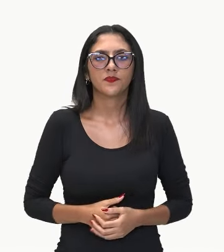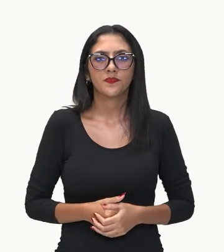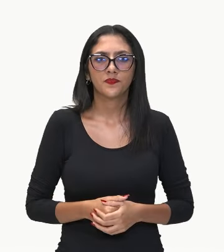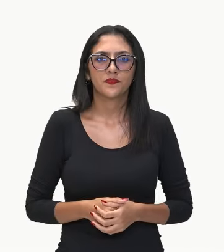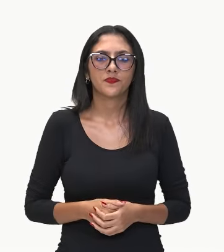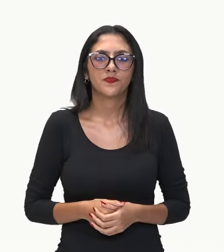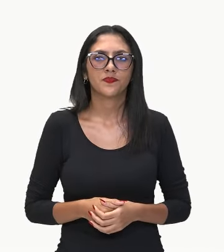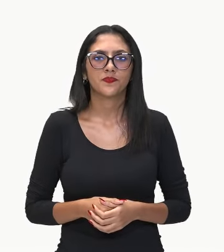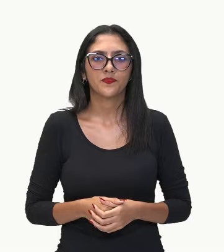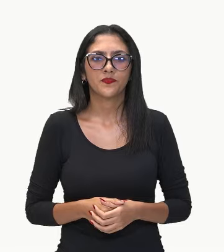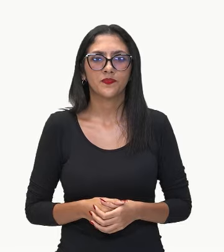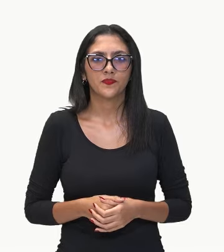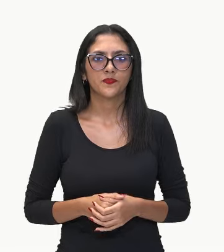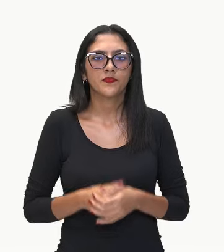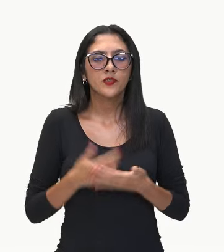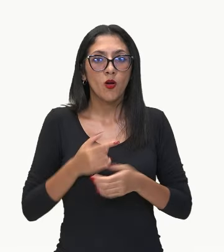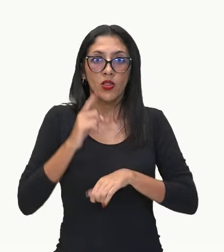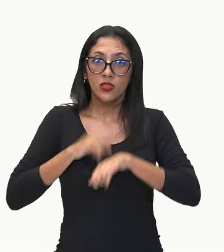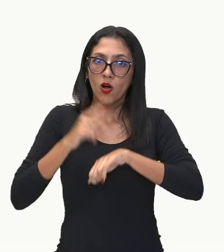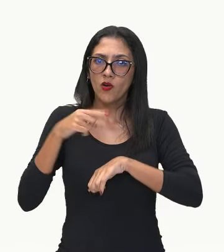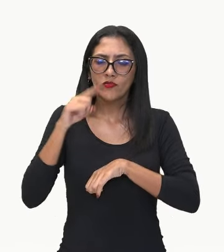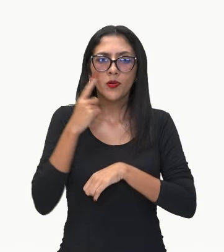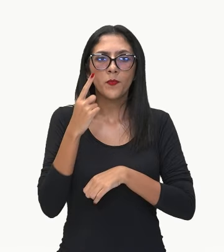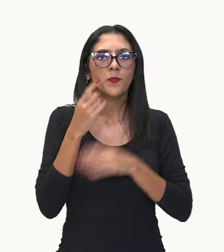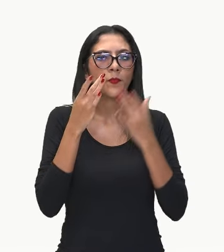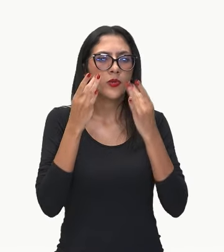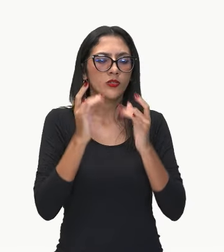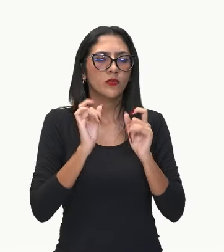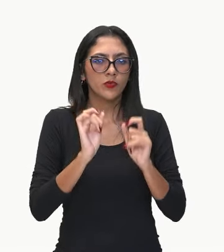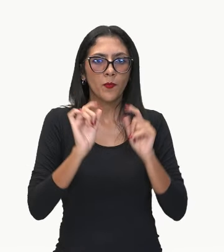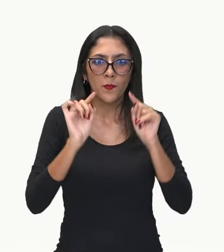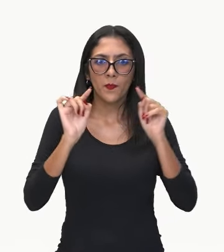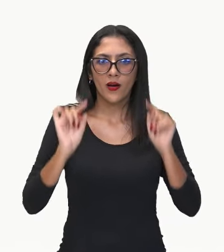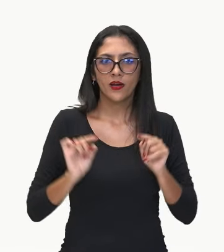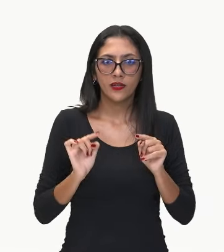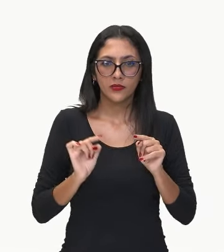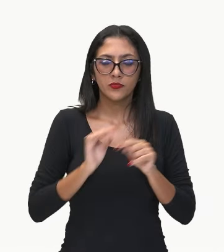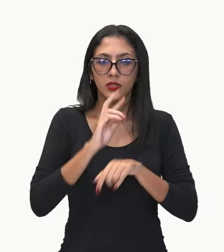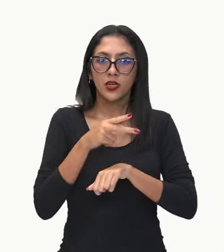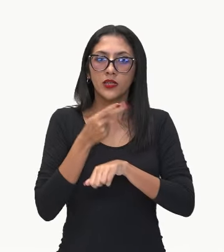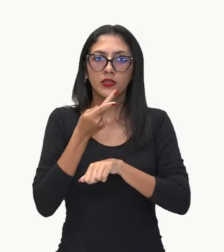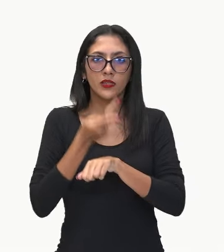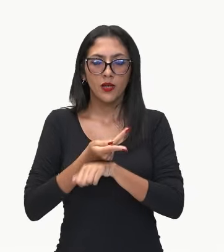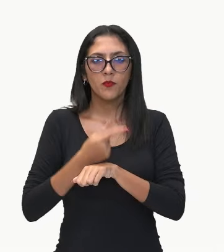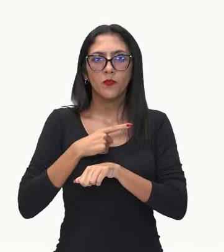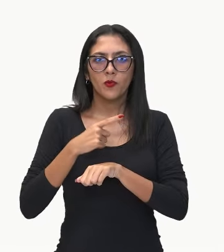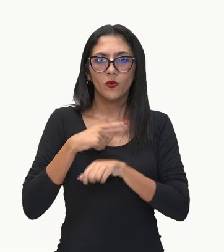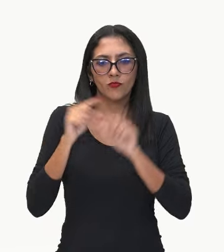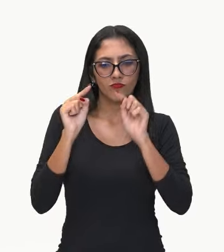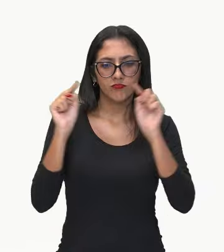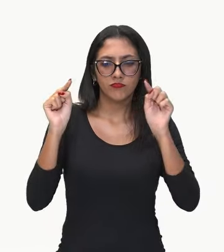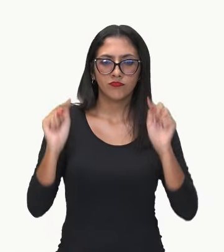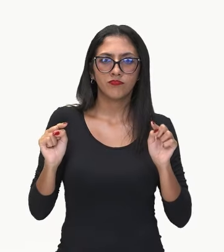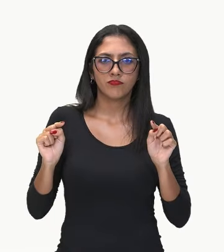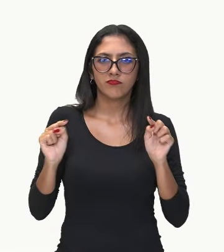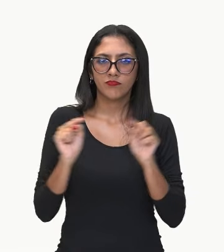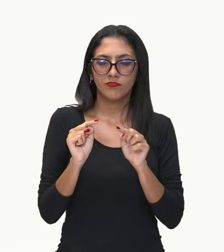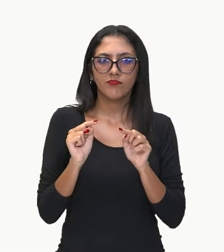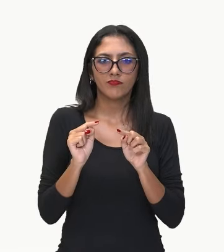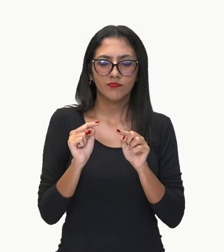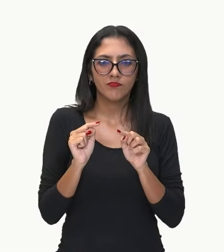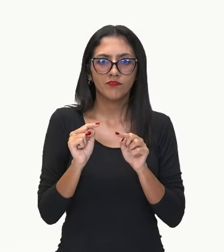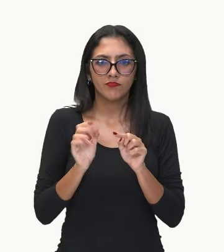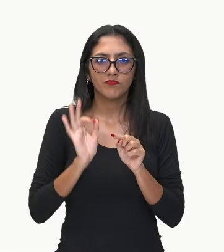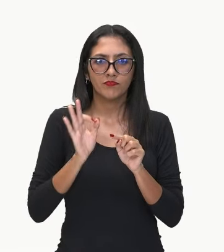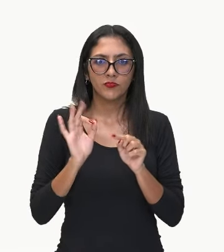Então, ali, intuitivamente, você já vai resolver primeiro parêntese. Depois você vai resolver quem? Você vai